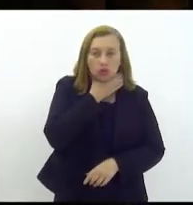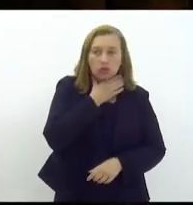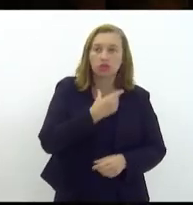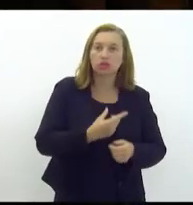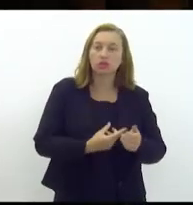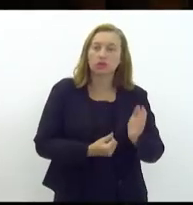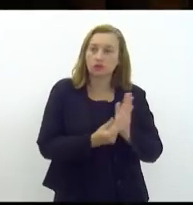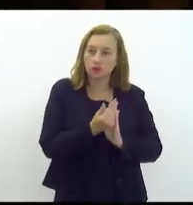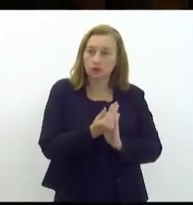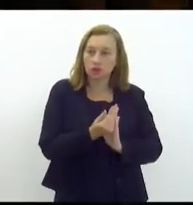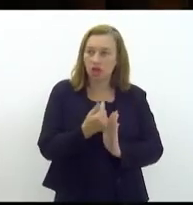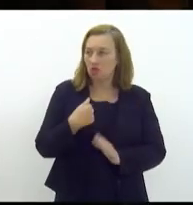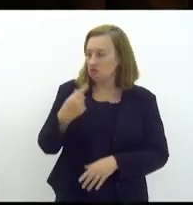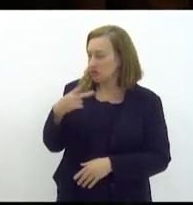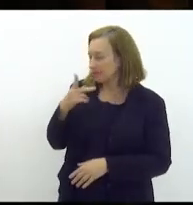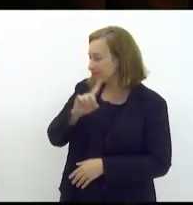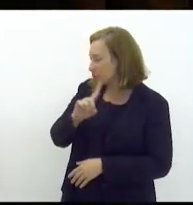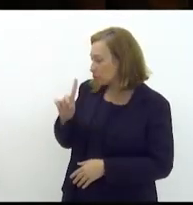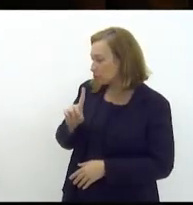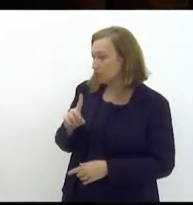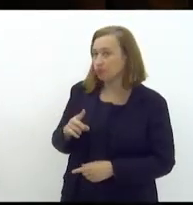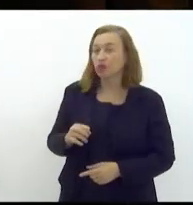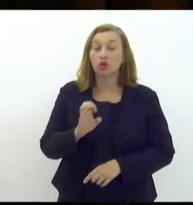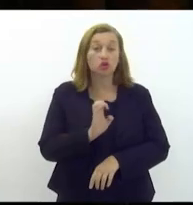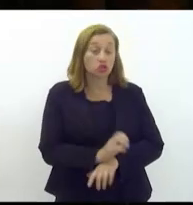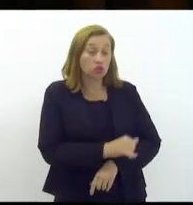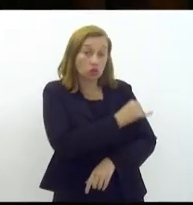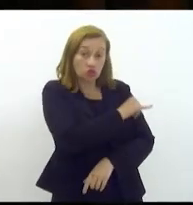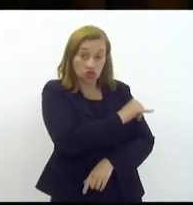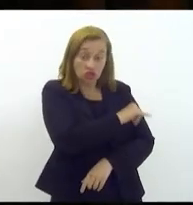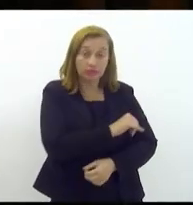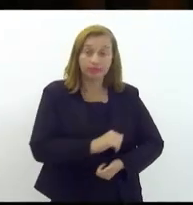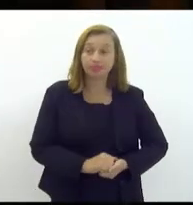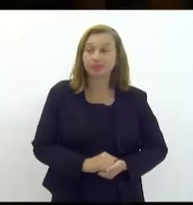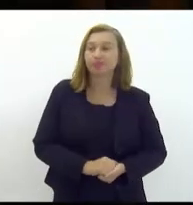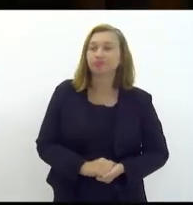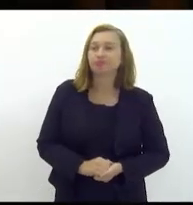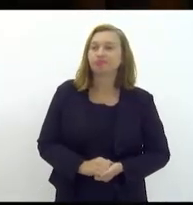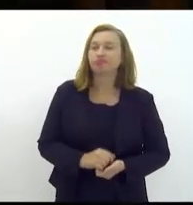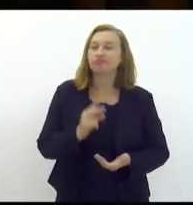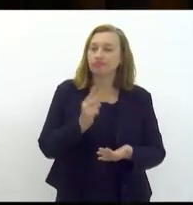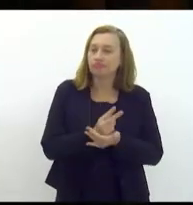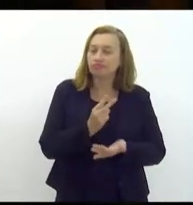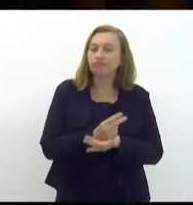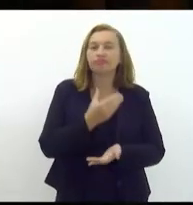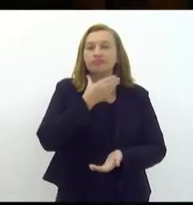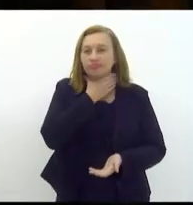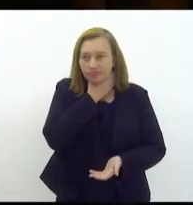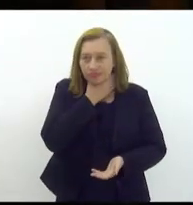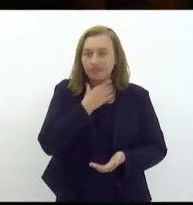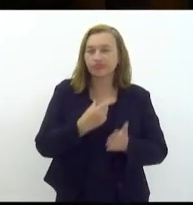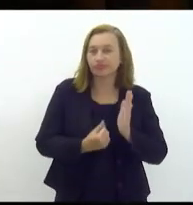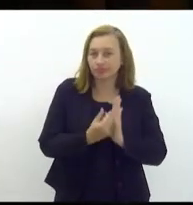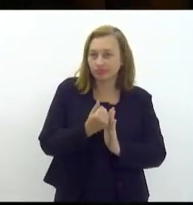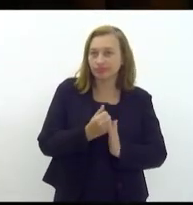eu ia falar não que o estado do Rio de Janeiro apesar de estar numa crise financeira